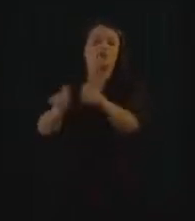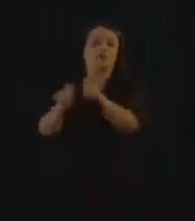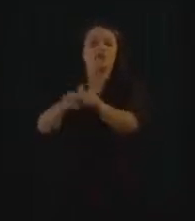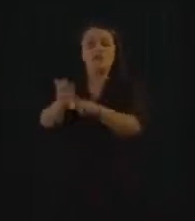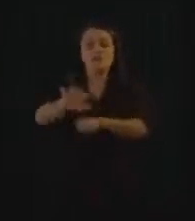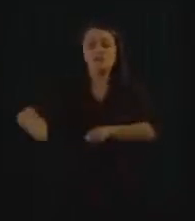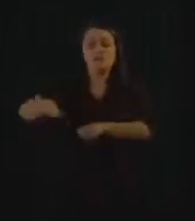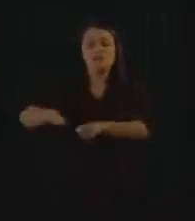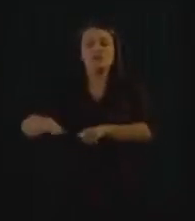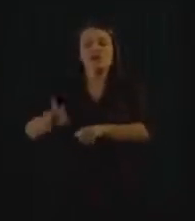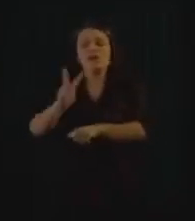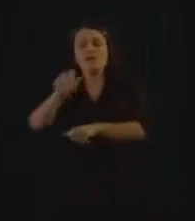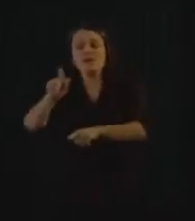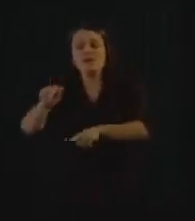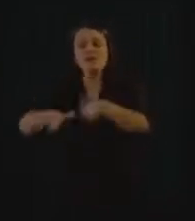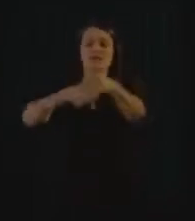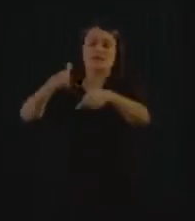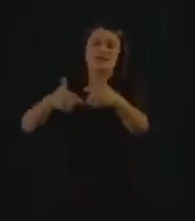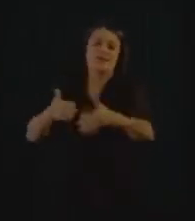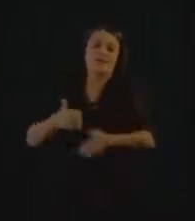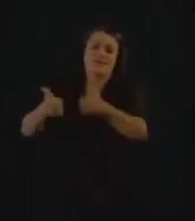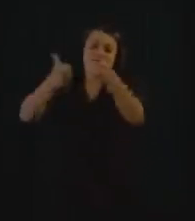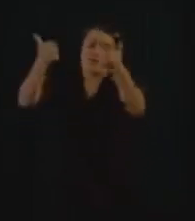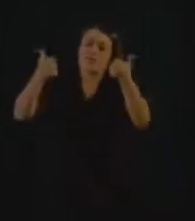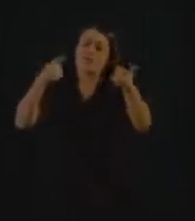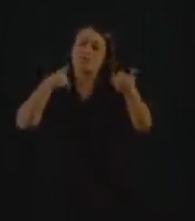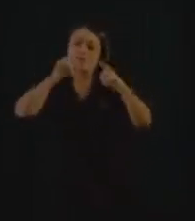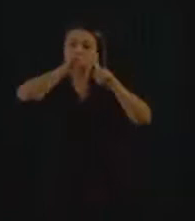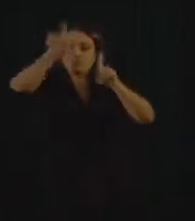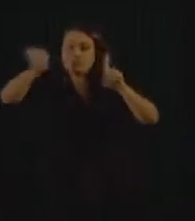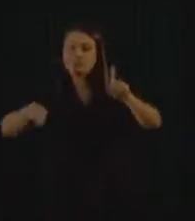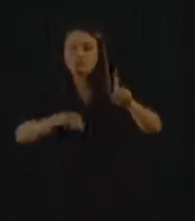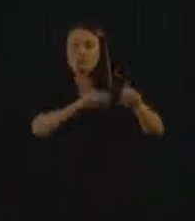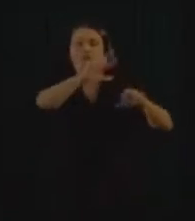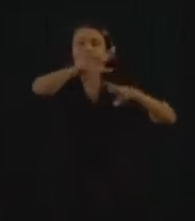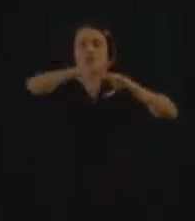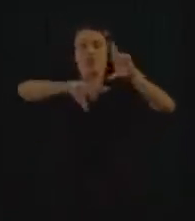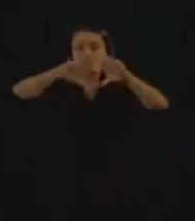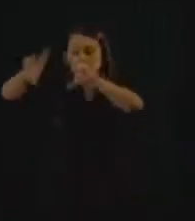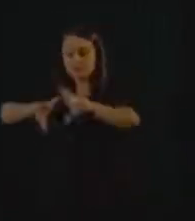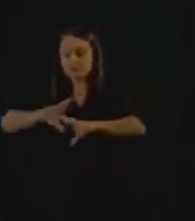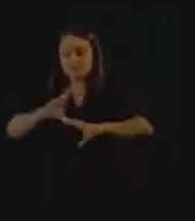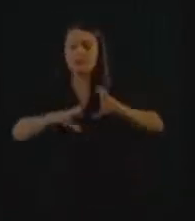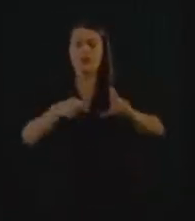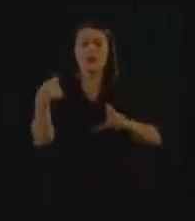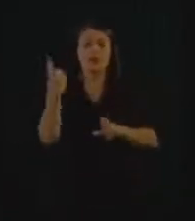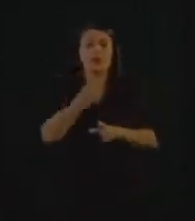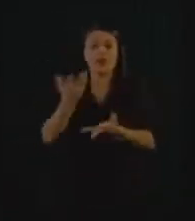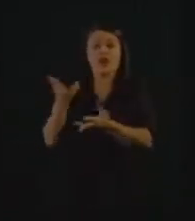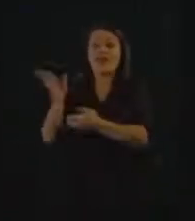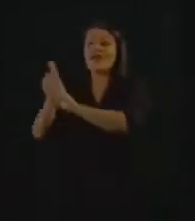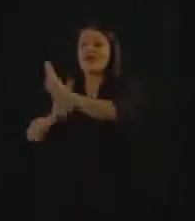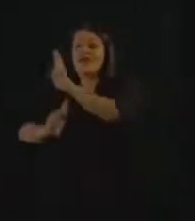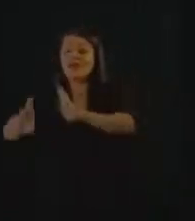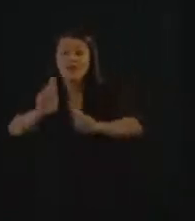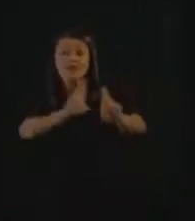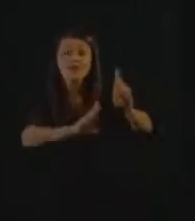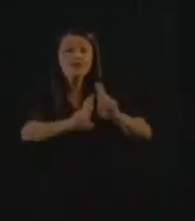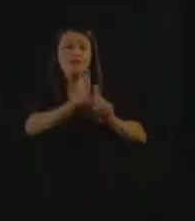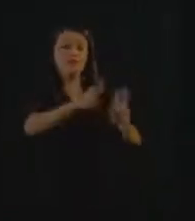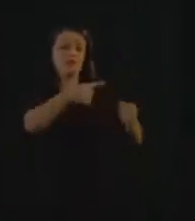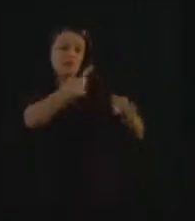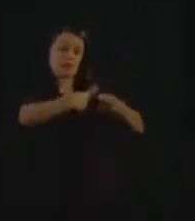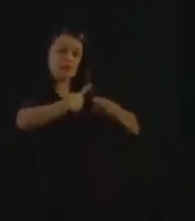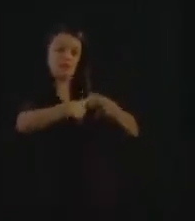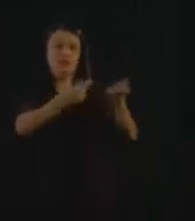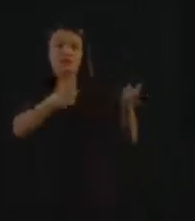no processo de reciclagem. Então, eu vejo que essa relação que a gente vem construindo na cidade, junto